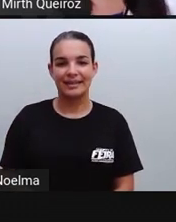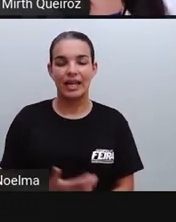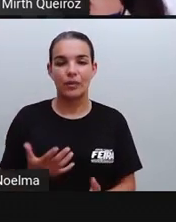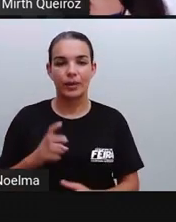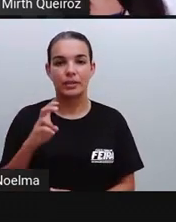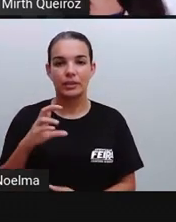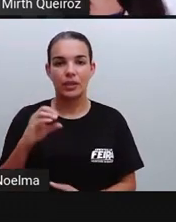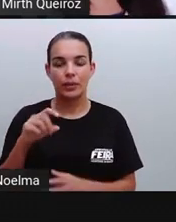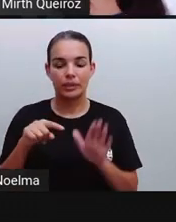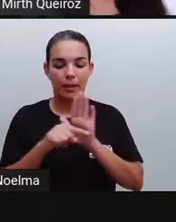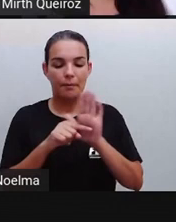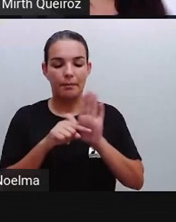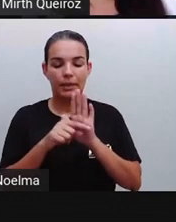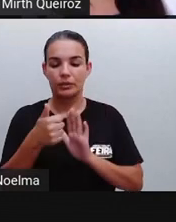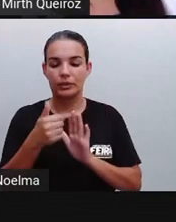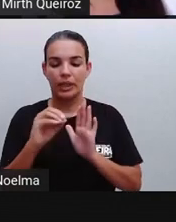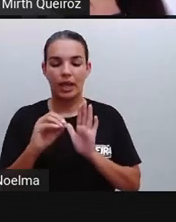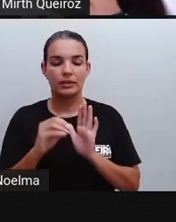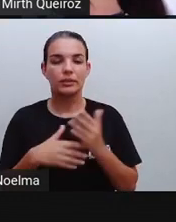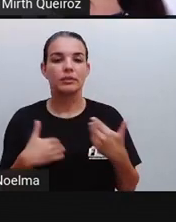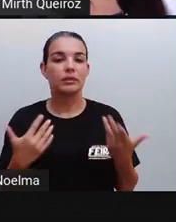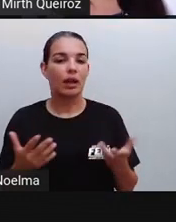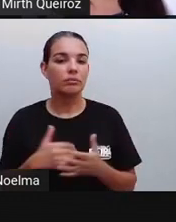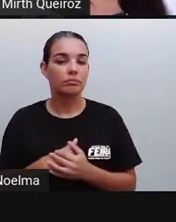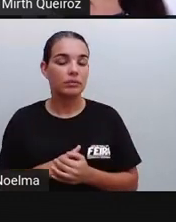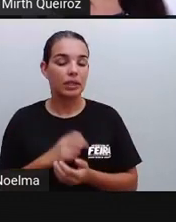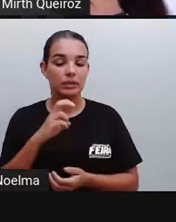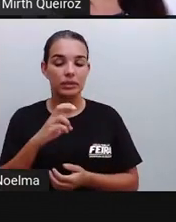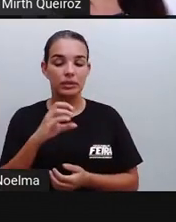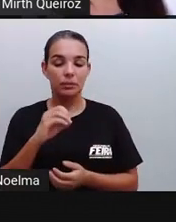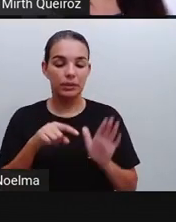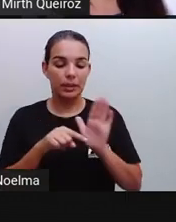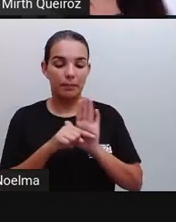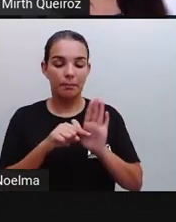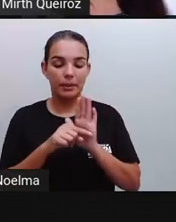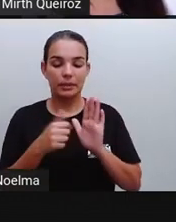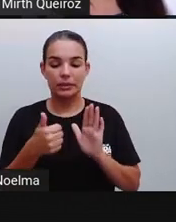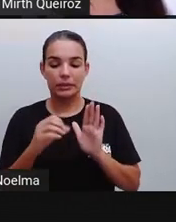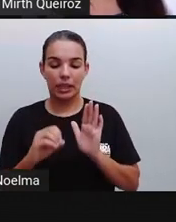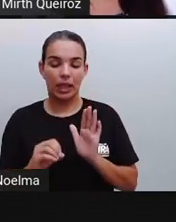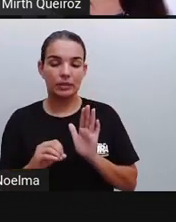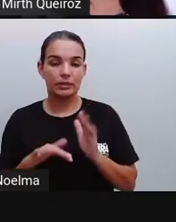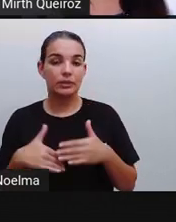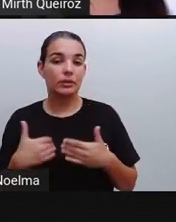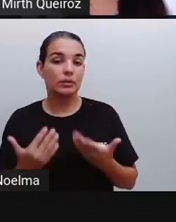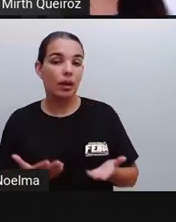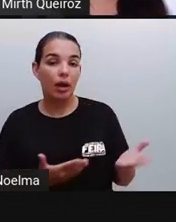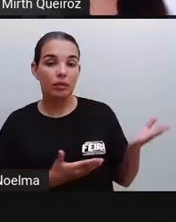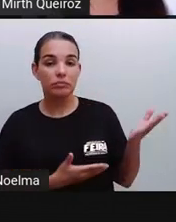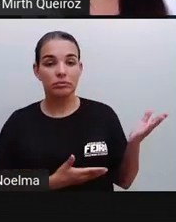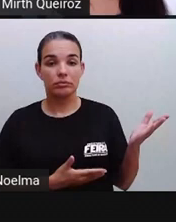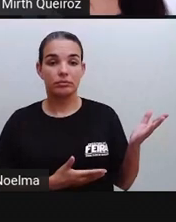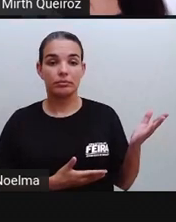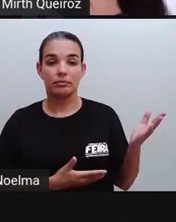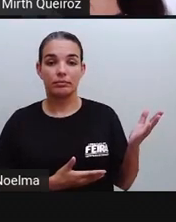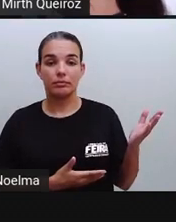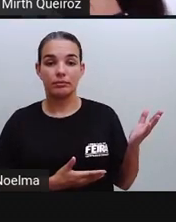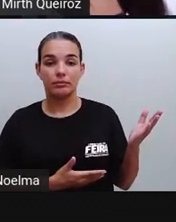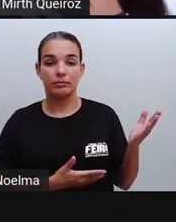50 menos 10. 50 aí, se a gente tirar 10 de 50, quanto é que ficaria?